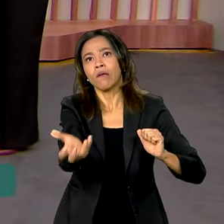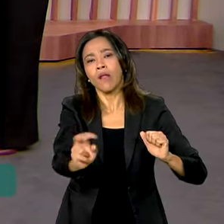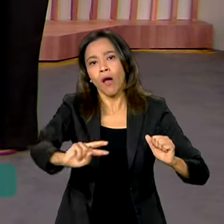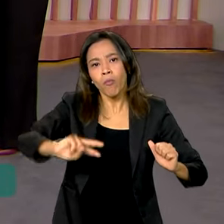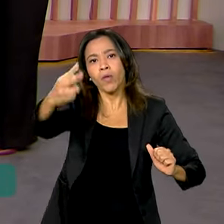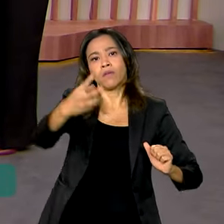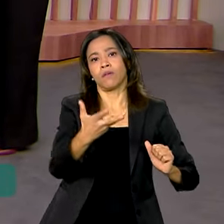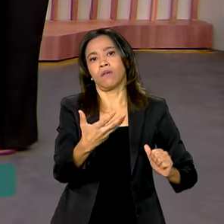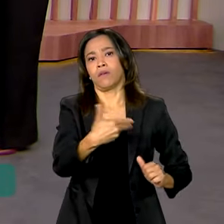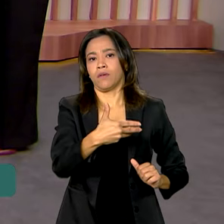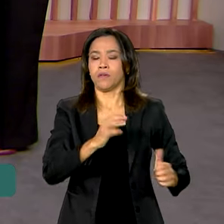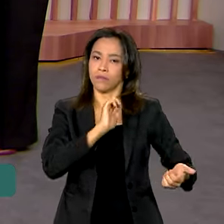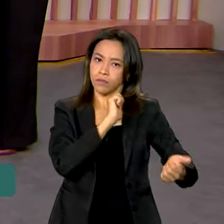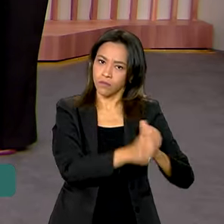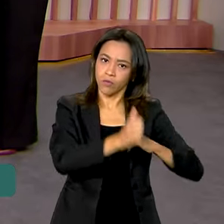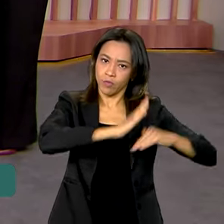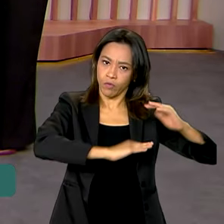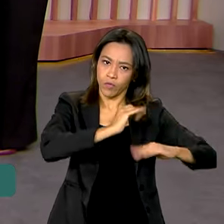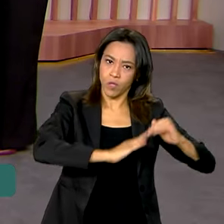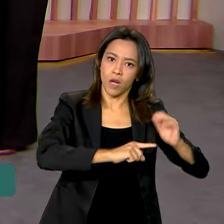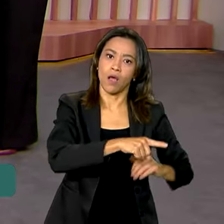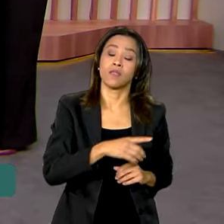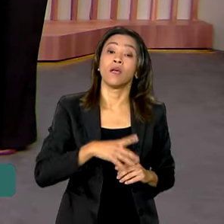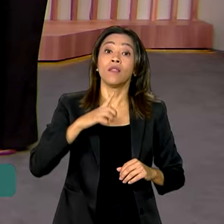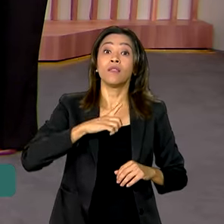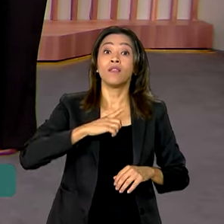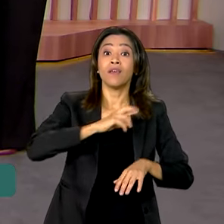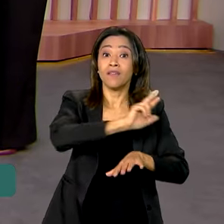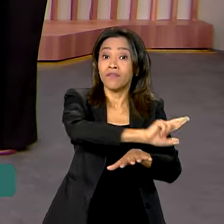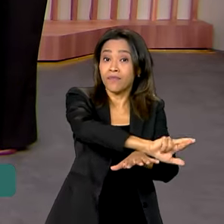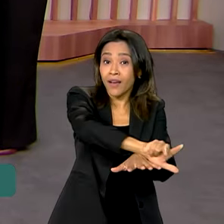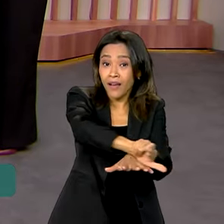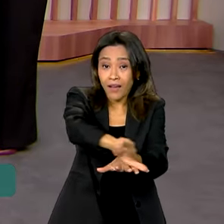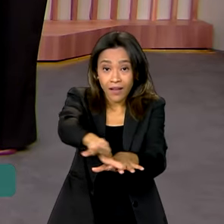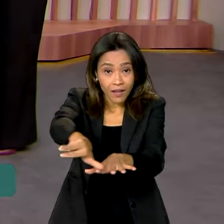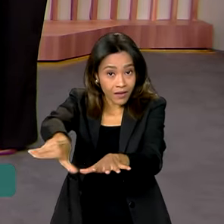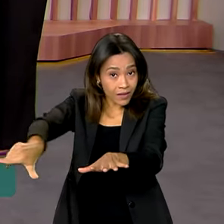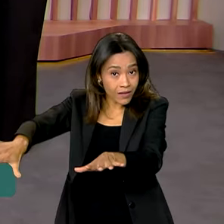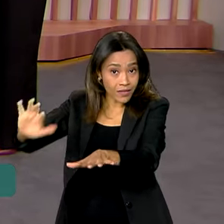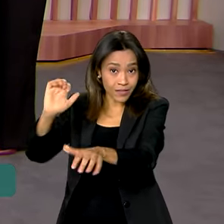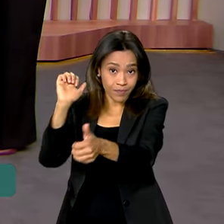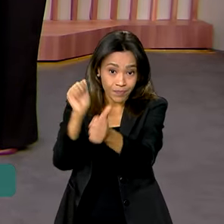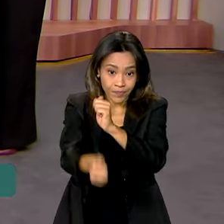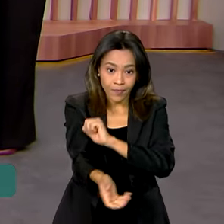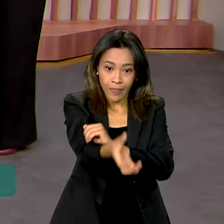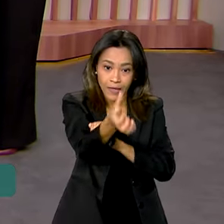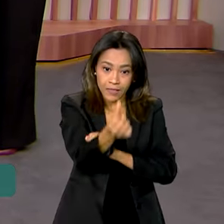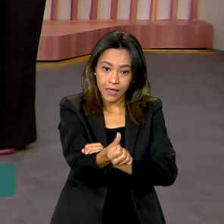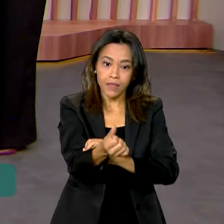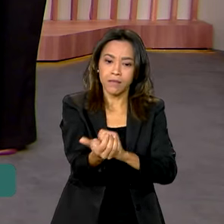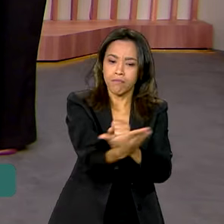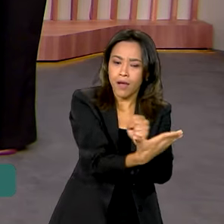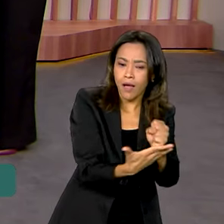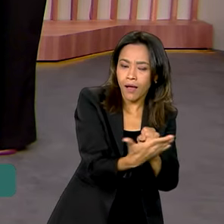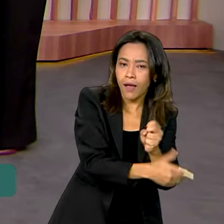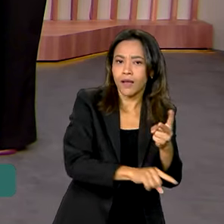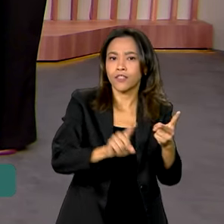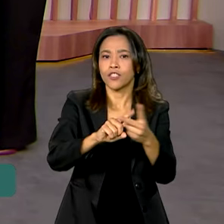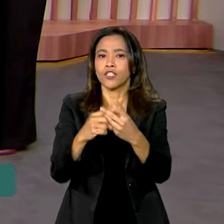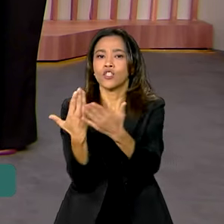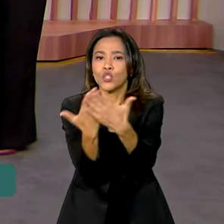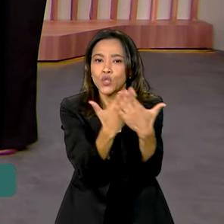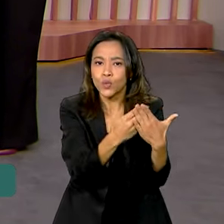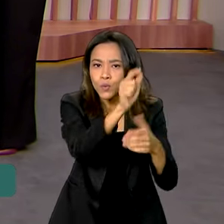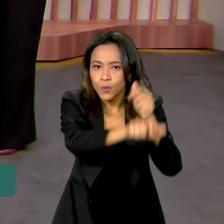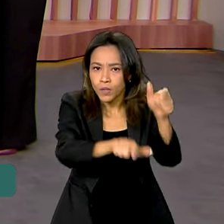interessante é que o Bolsa Atleta, Carol, tem várias categorias, são seis categorias. Olha aqui, base, estudantil, internacional,